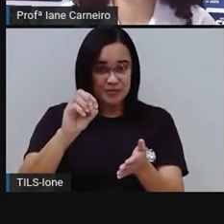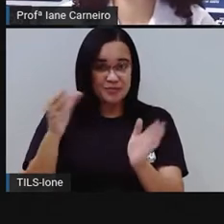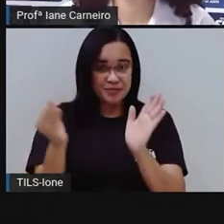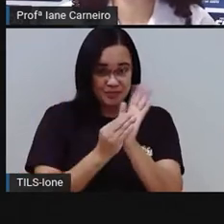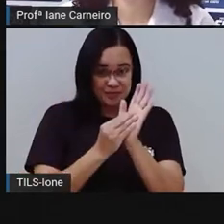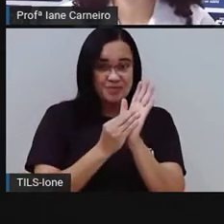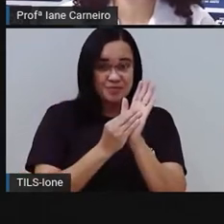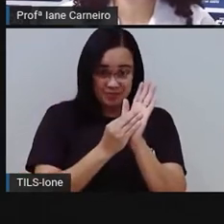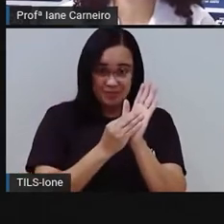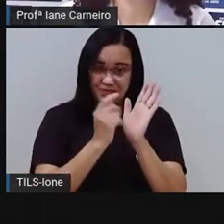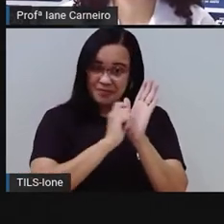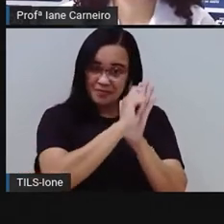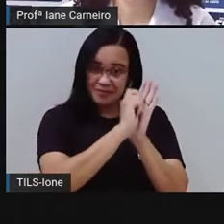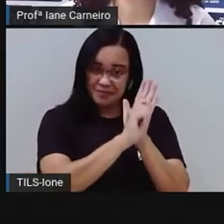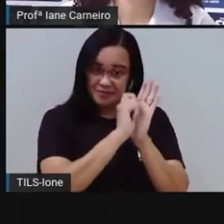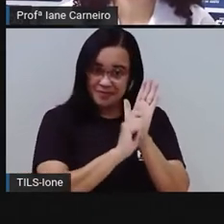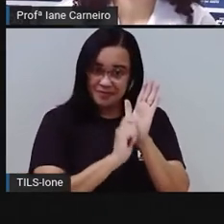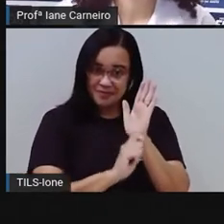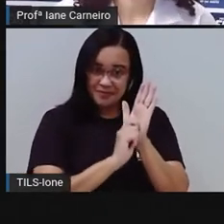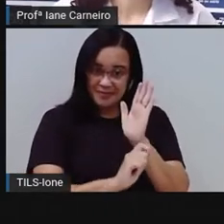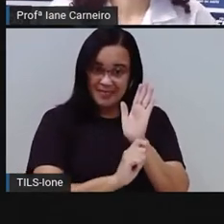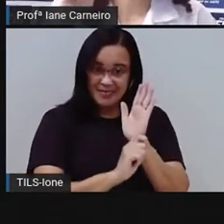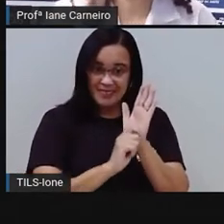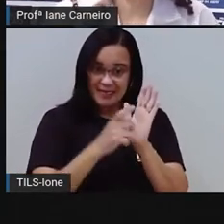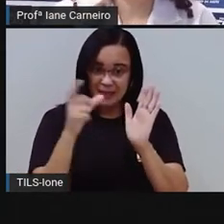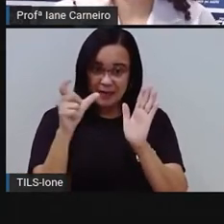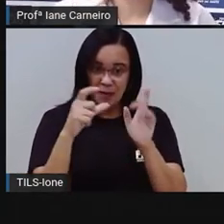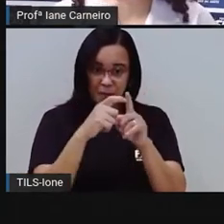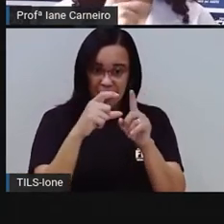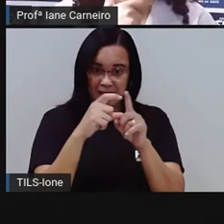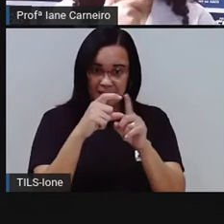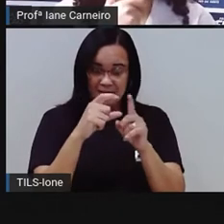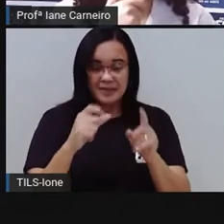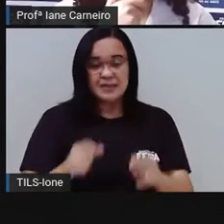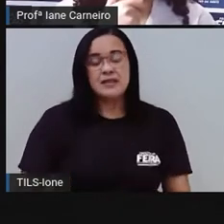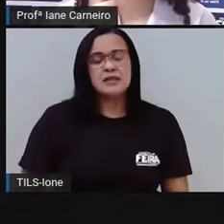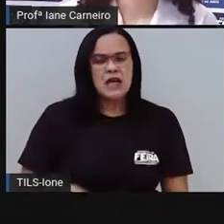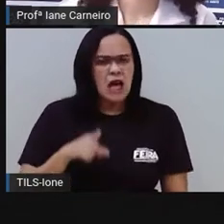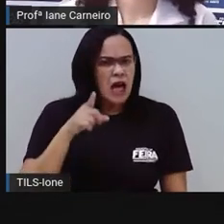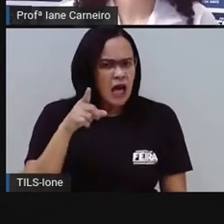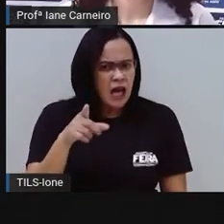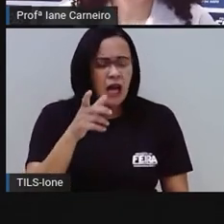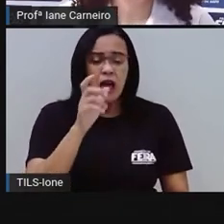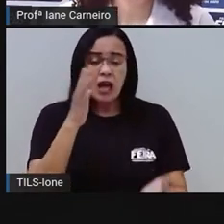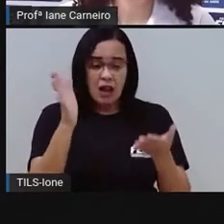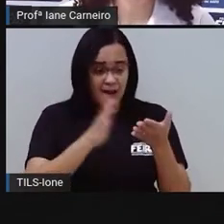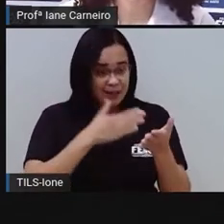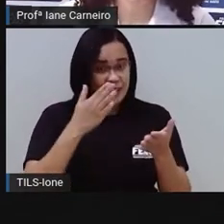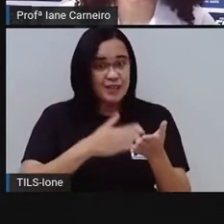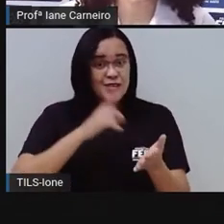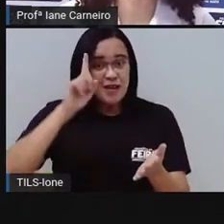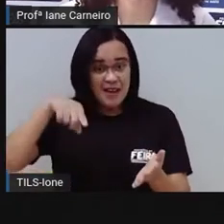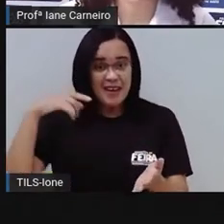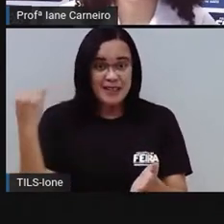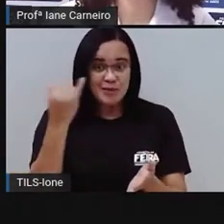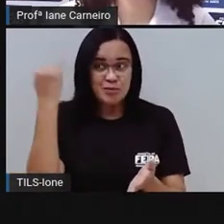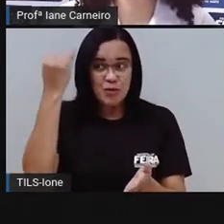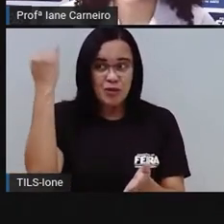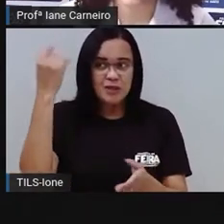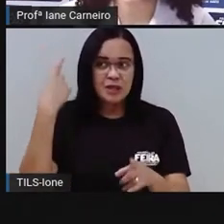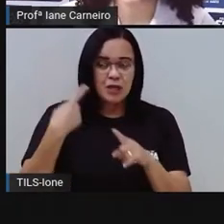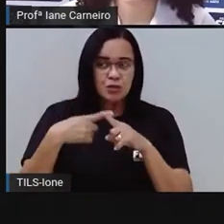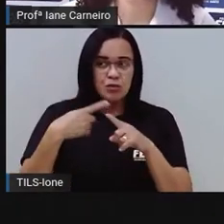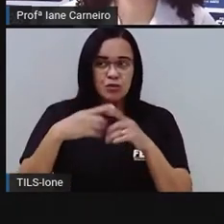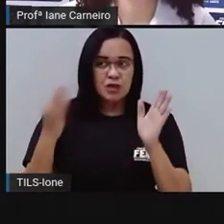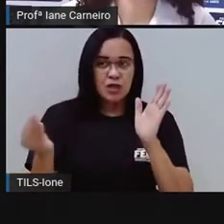Escrevam aí, ó. Livro, tá certo? E aí, esse livro é tão interessante, sabe por quê? Porque ele coloca aqui algumas